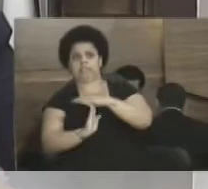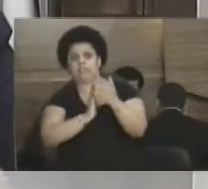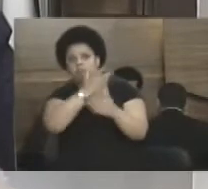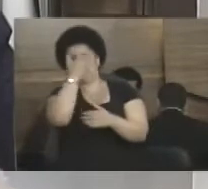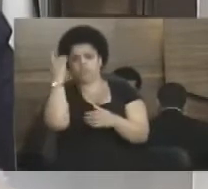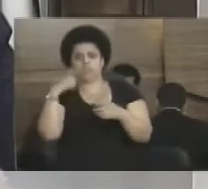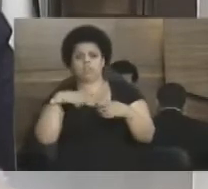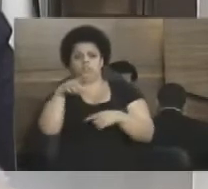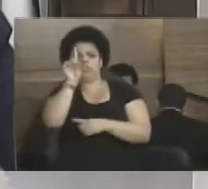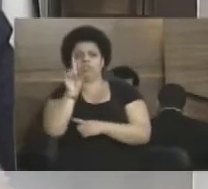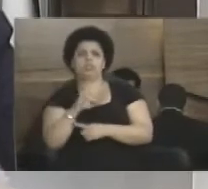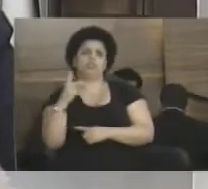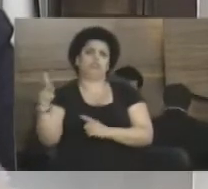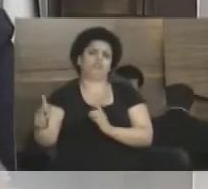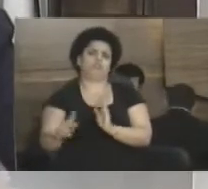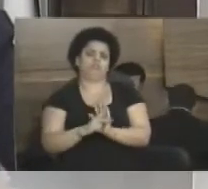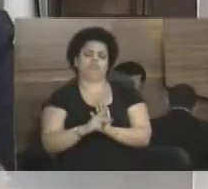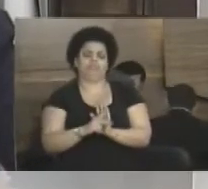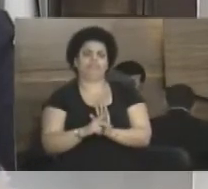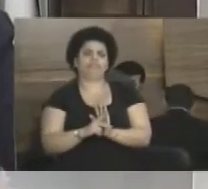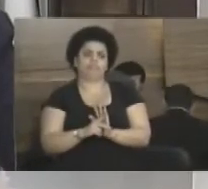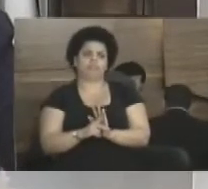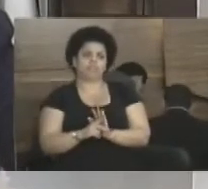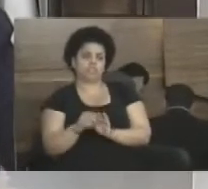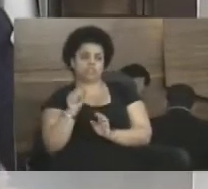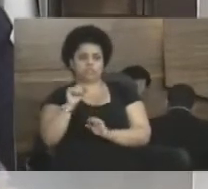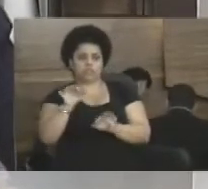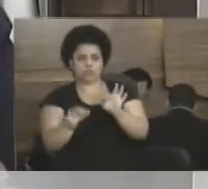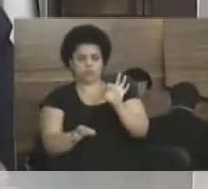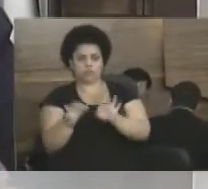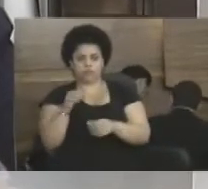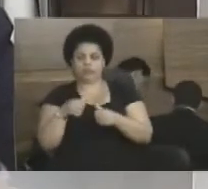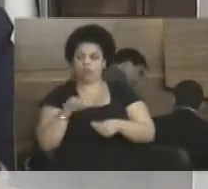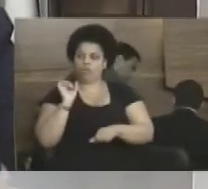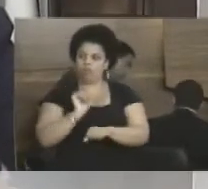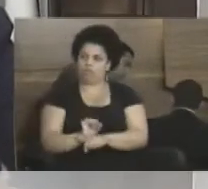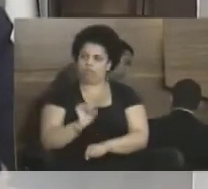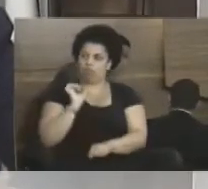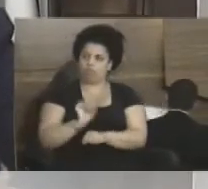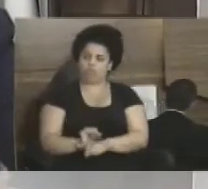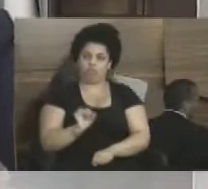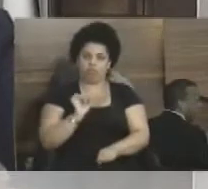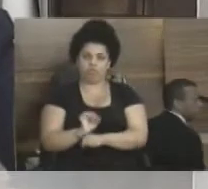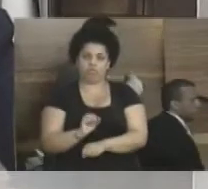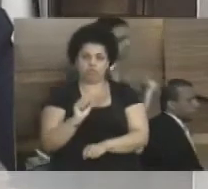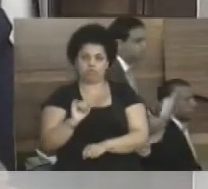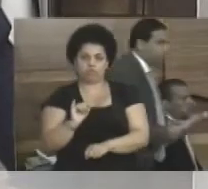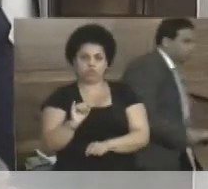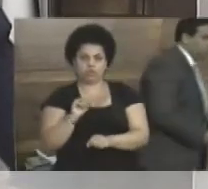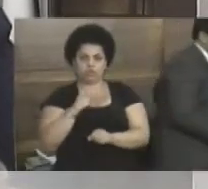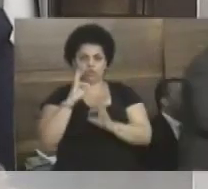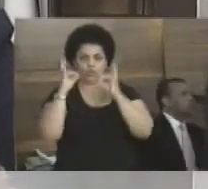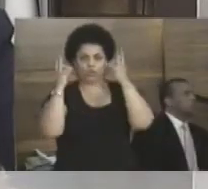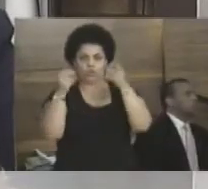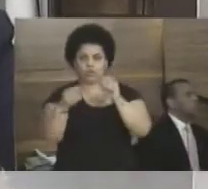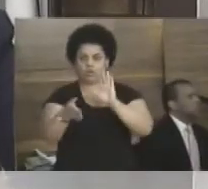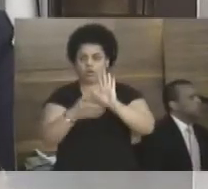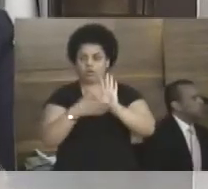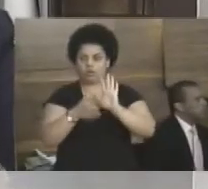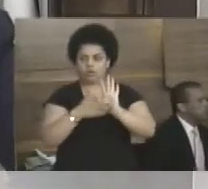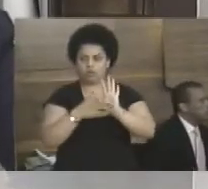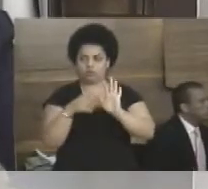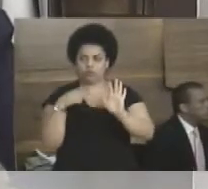tenham o direito dela reconhecido pela justiça também. Porque, se o juiz ficar esperando a casa se manifestar e todos os prazos da casa estiverem